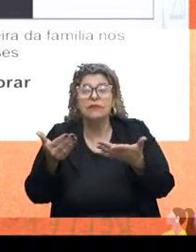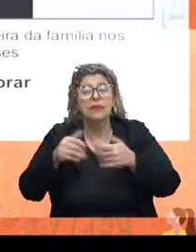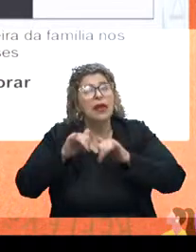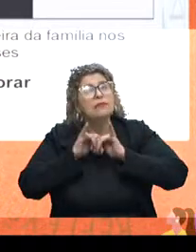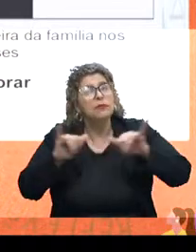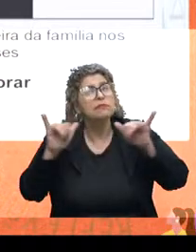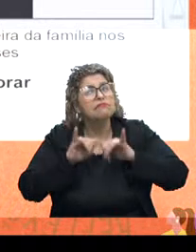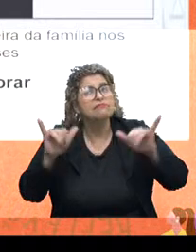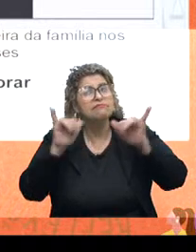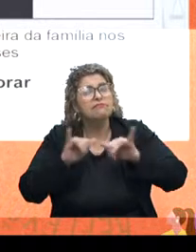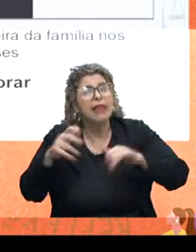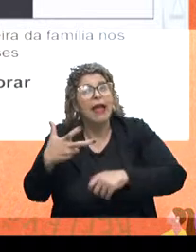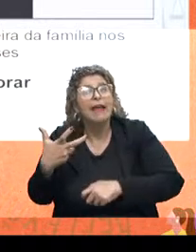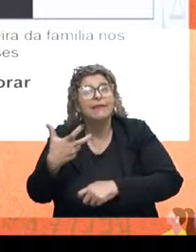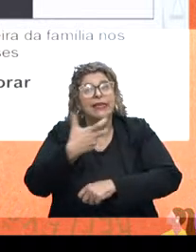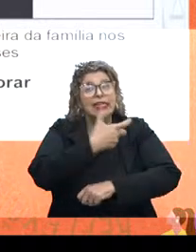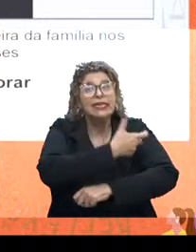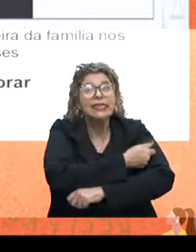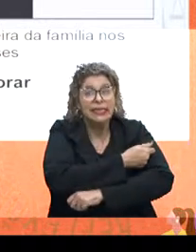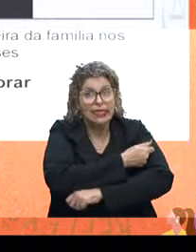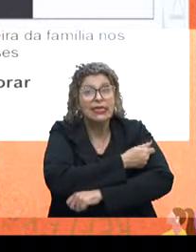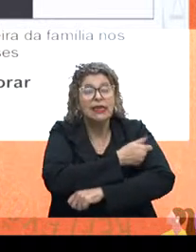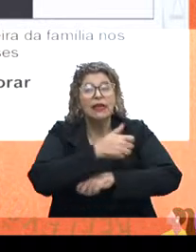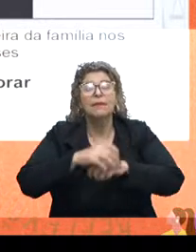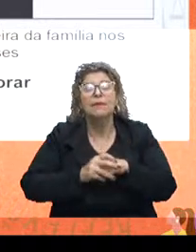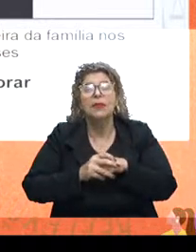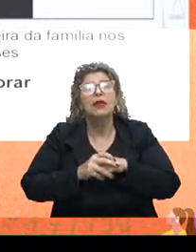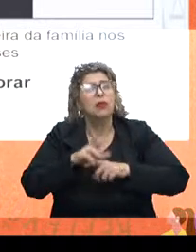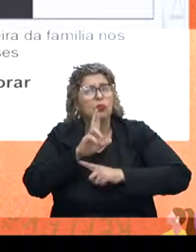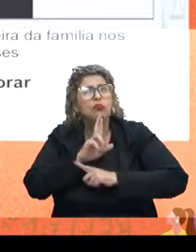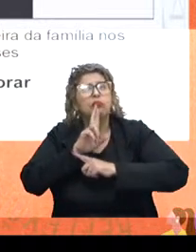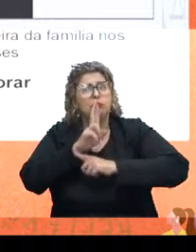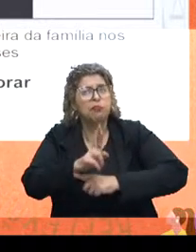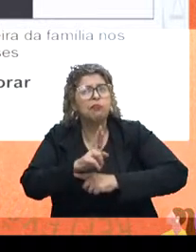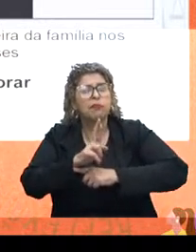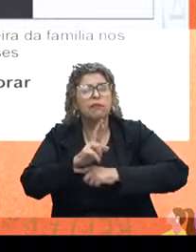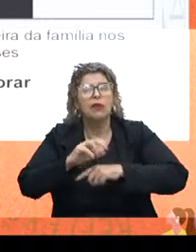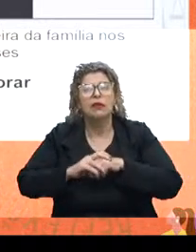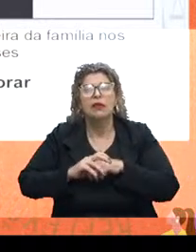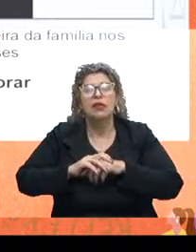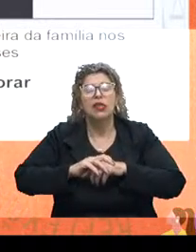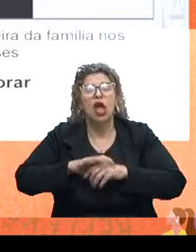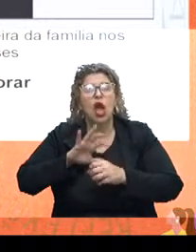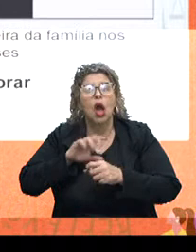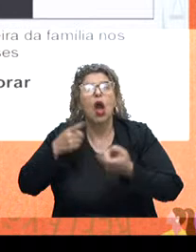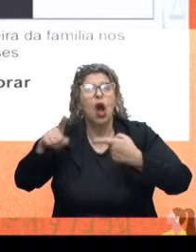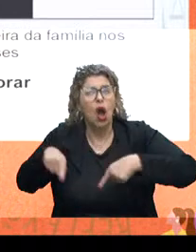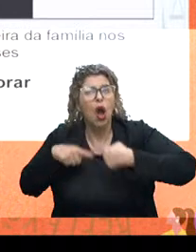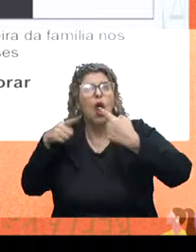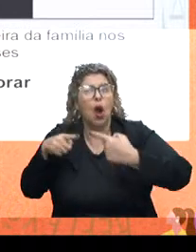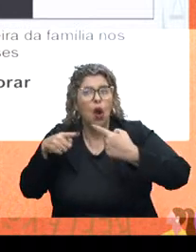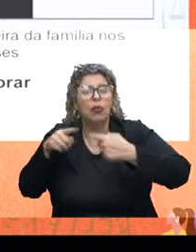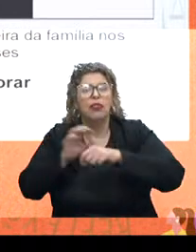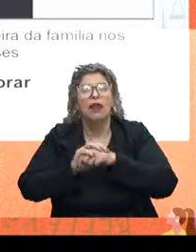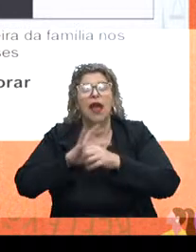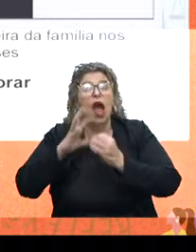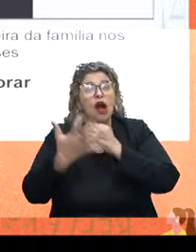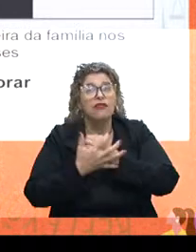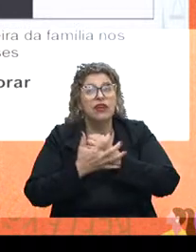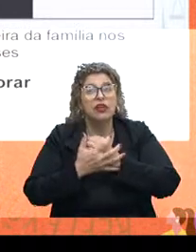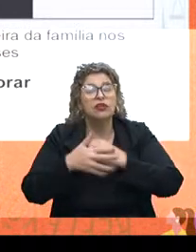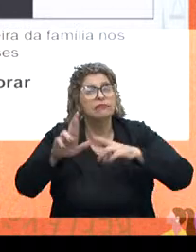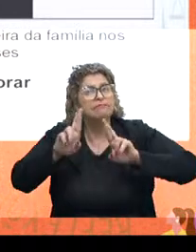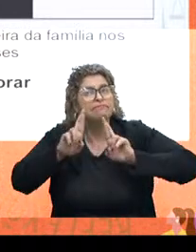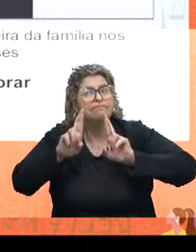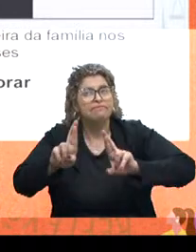que a vacina trouxe aí grandes resultados contra a COVID, trouxe esperança. E